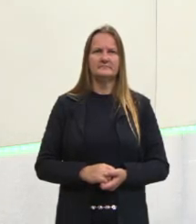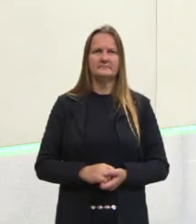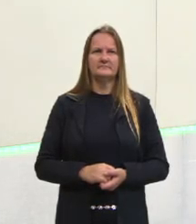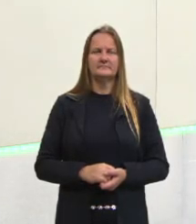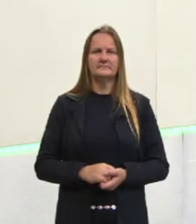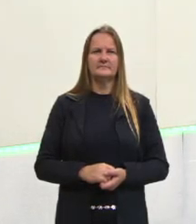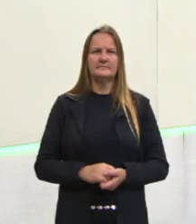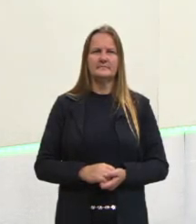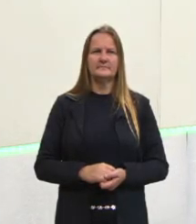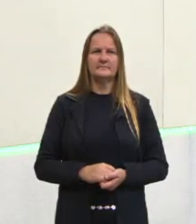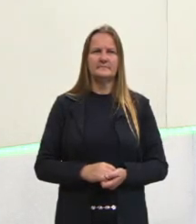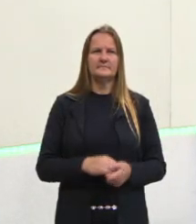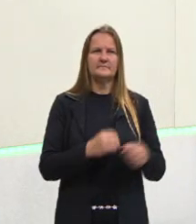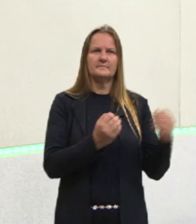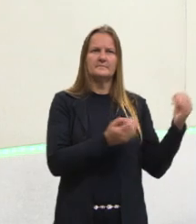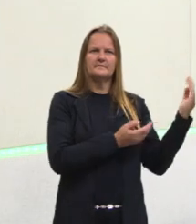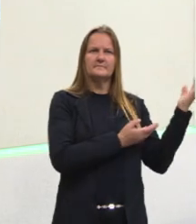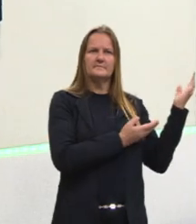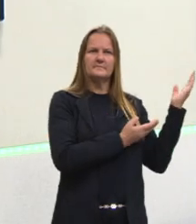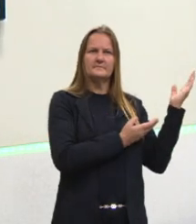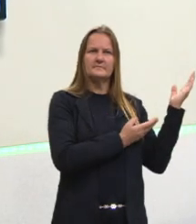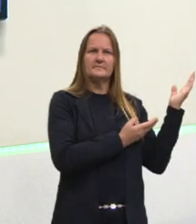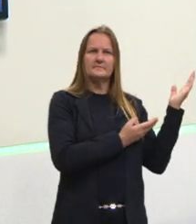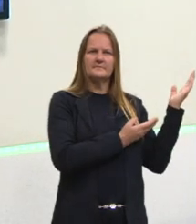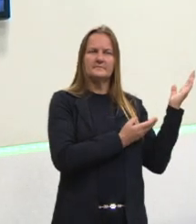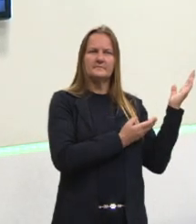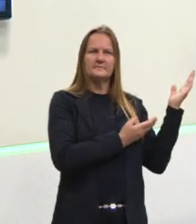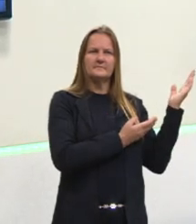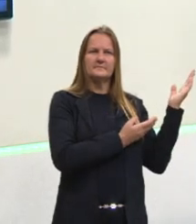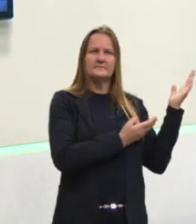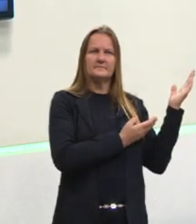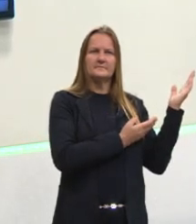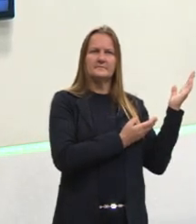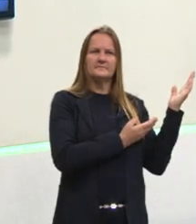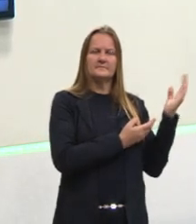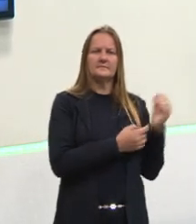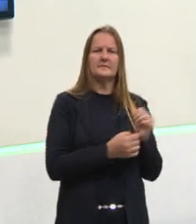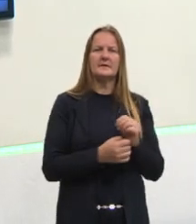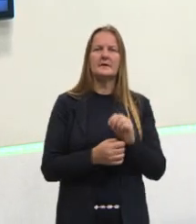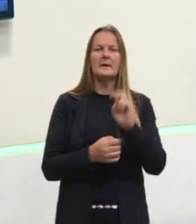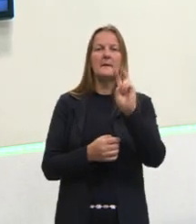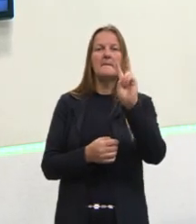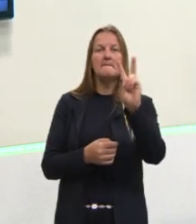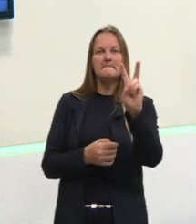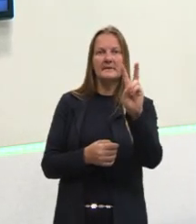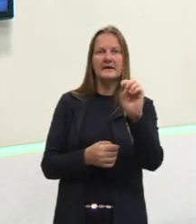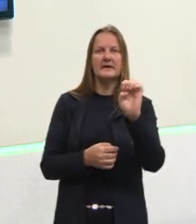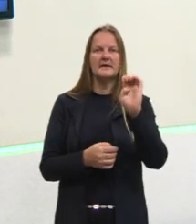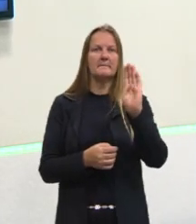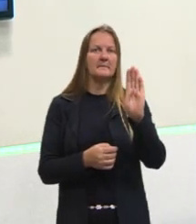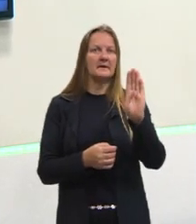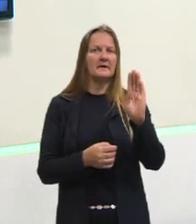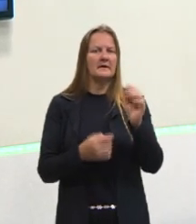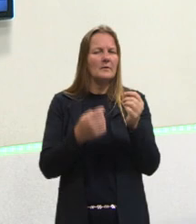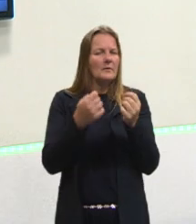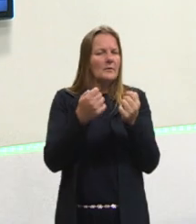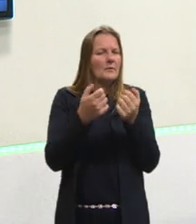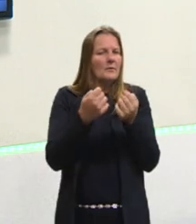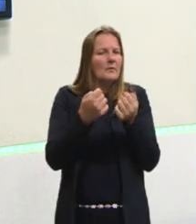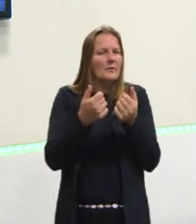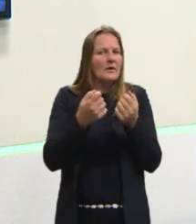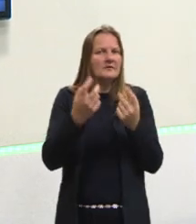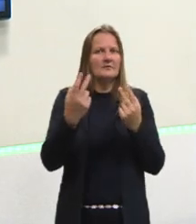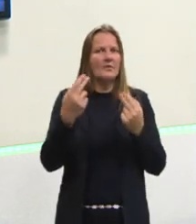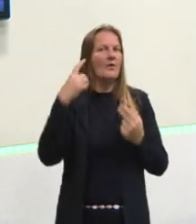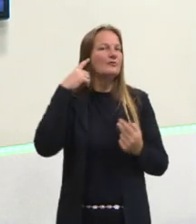semelhante com o nosso B, só que um pouquinho mais suave. Então,